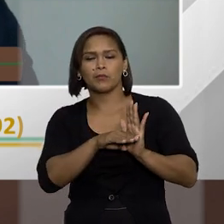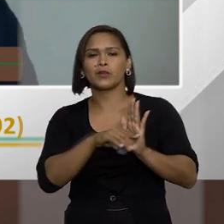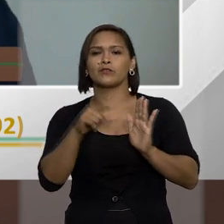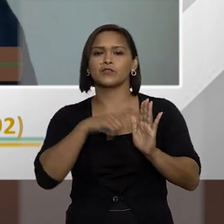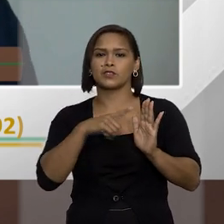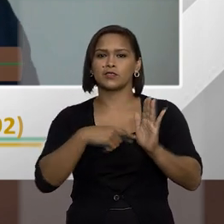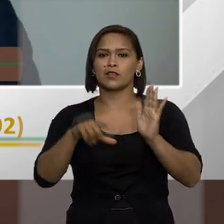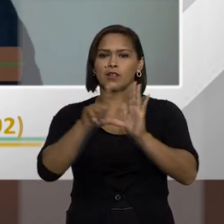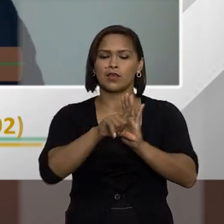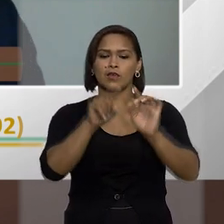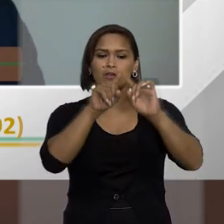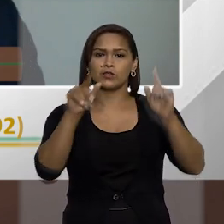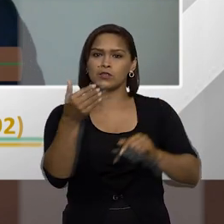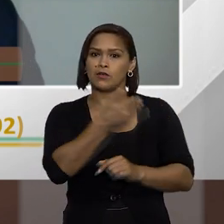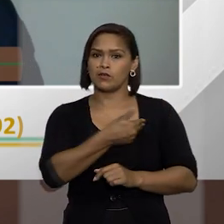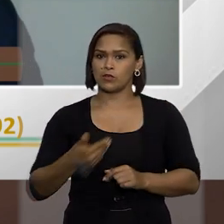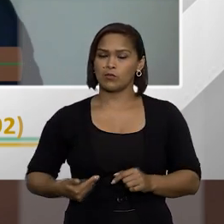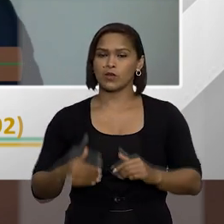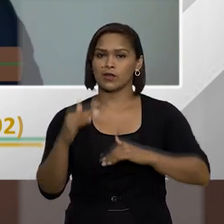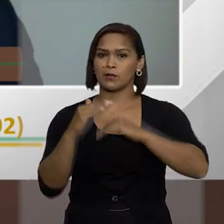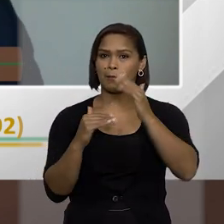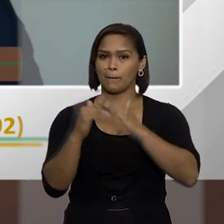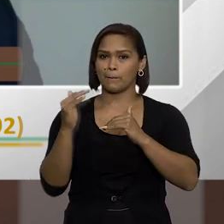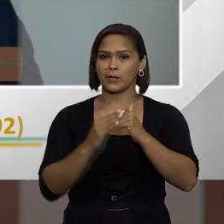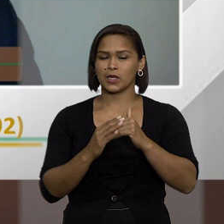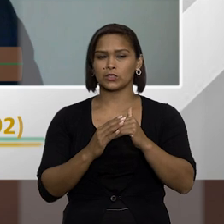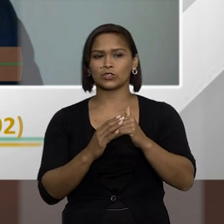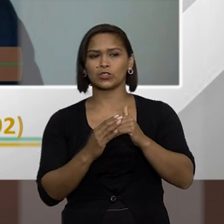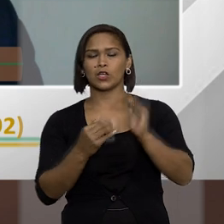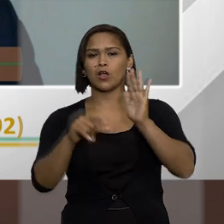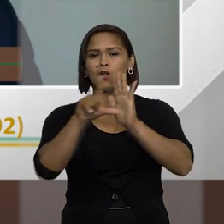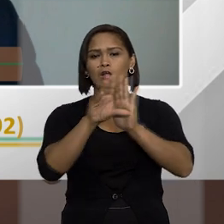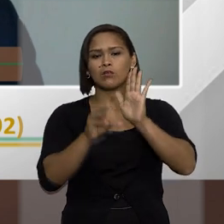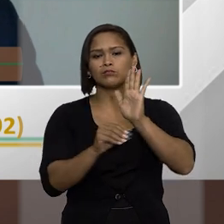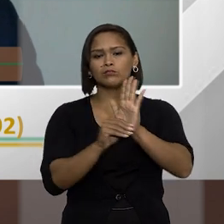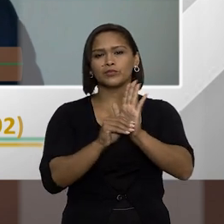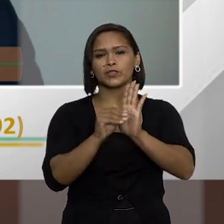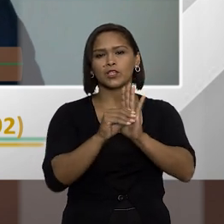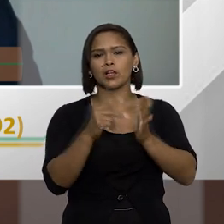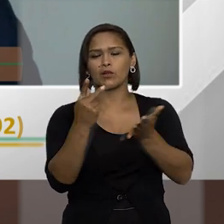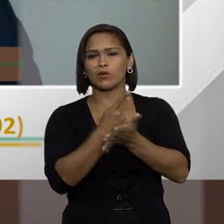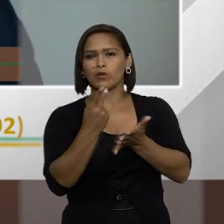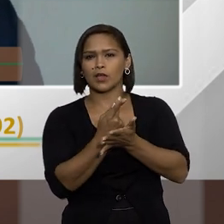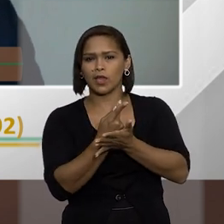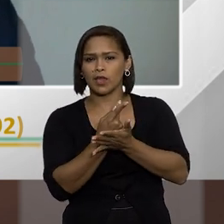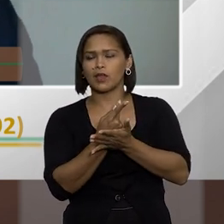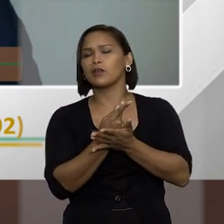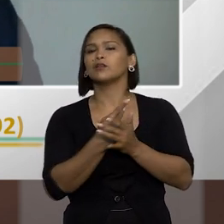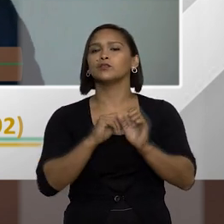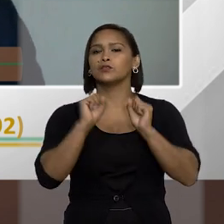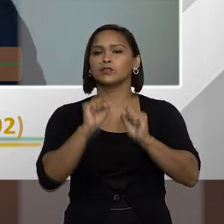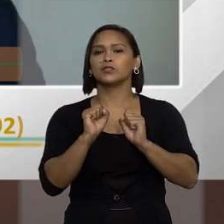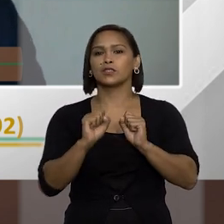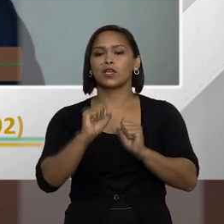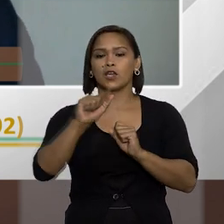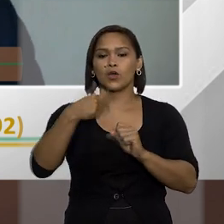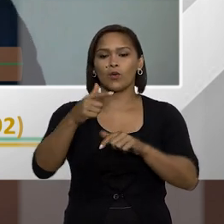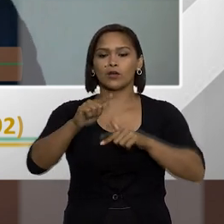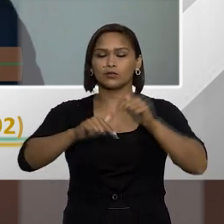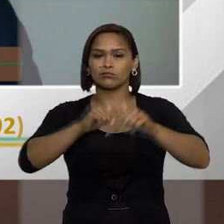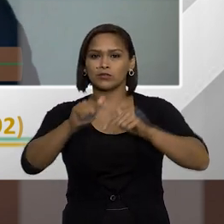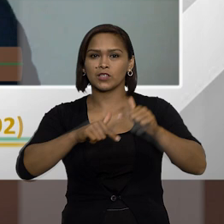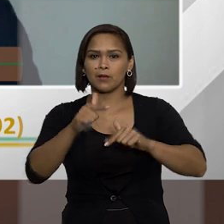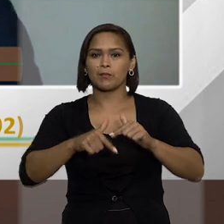quando o servidor público ele pratica alguma das sanções algumas das infrações que quando da